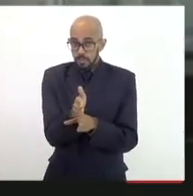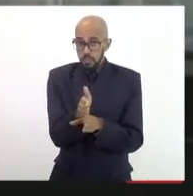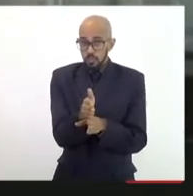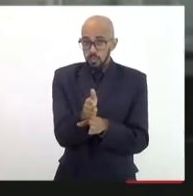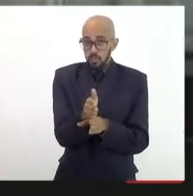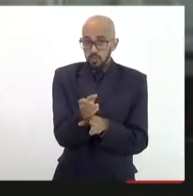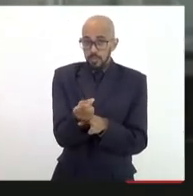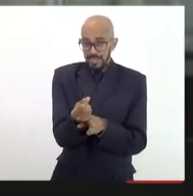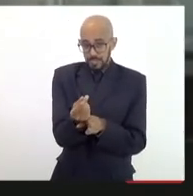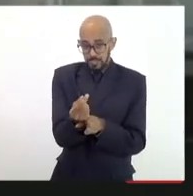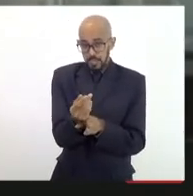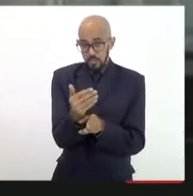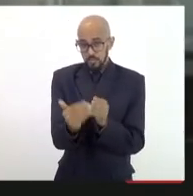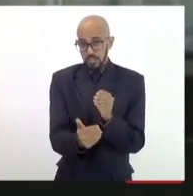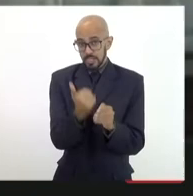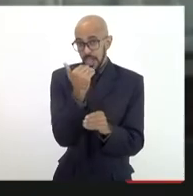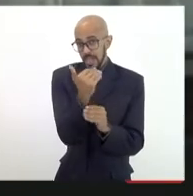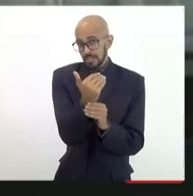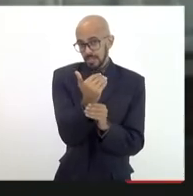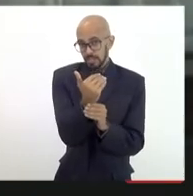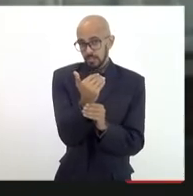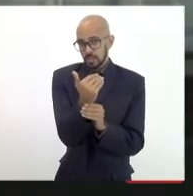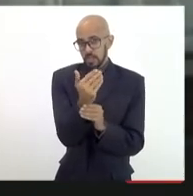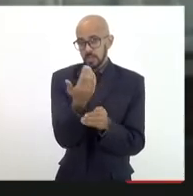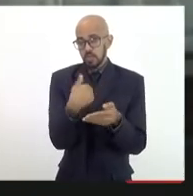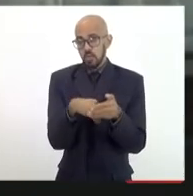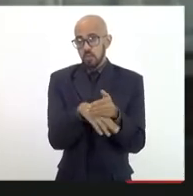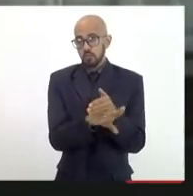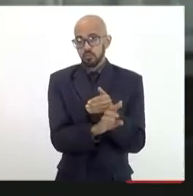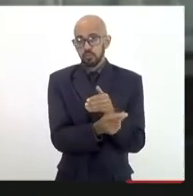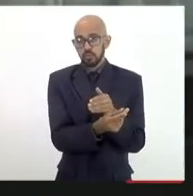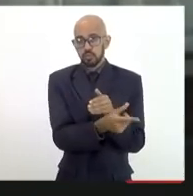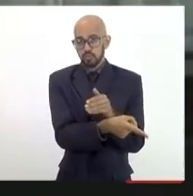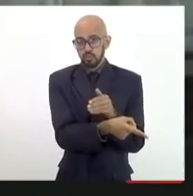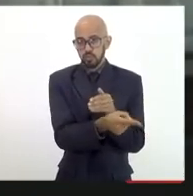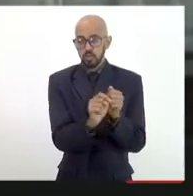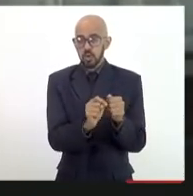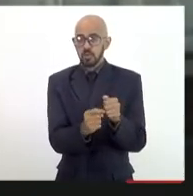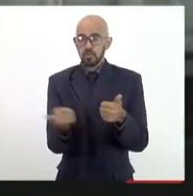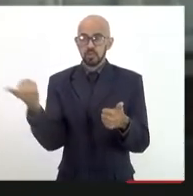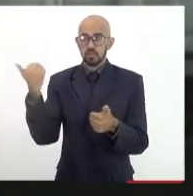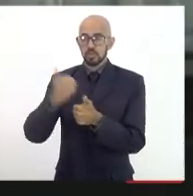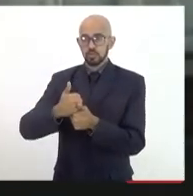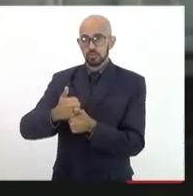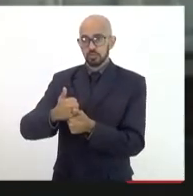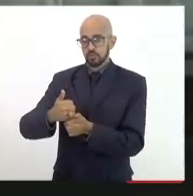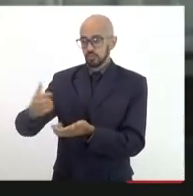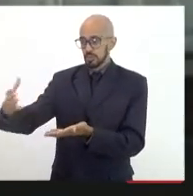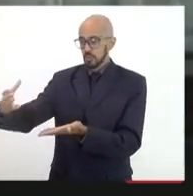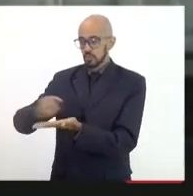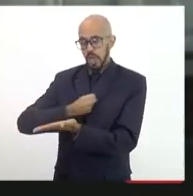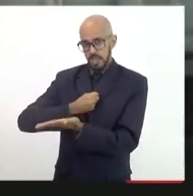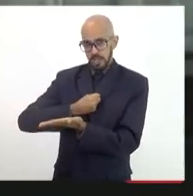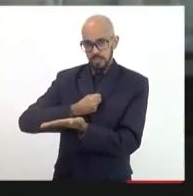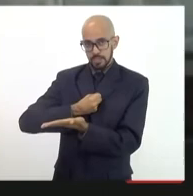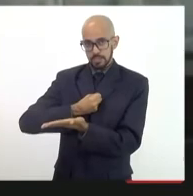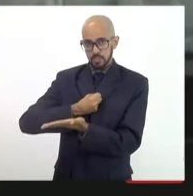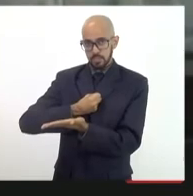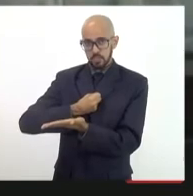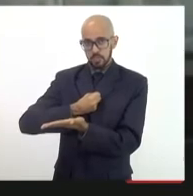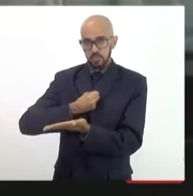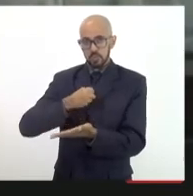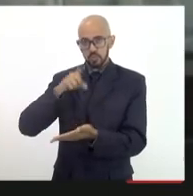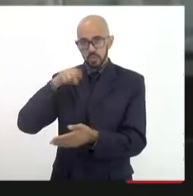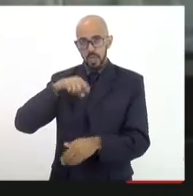predominando e o fundo virá uma substituição de fontes. Isso é muito perigoso. Isso é muito perigoso.